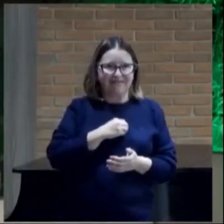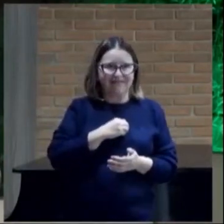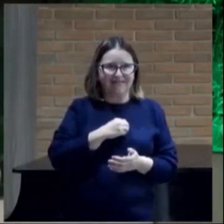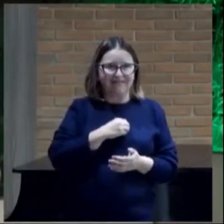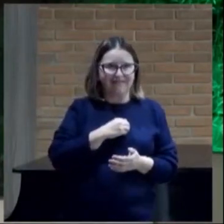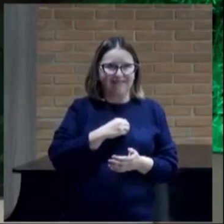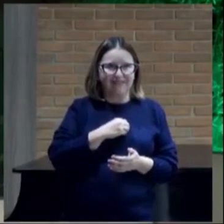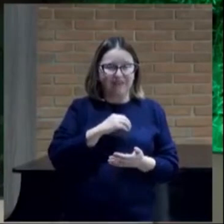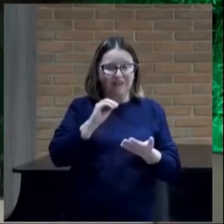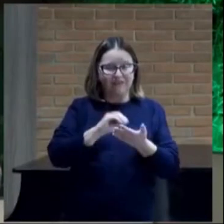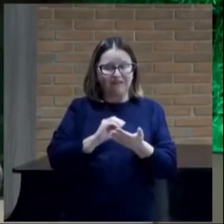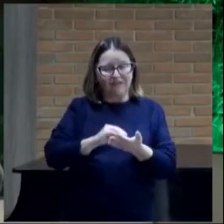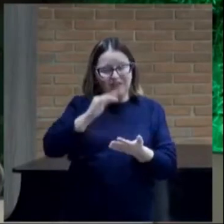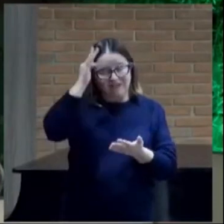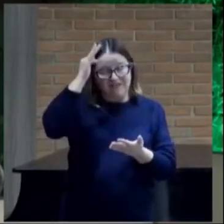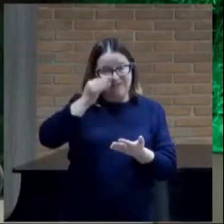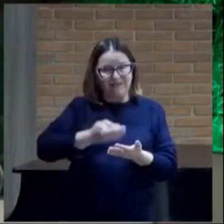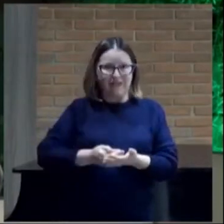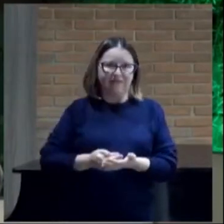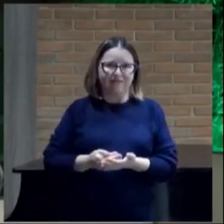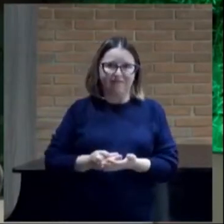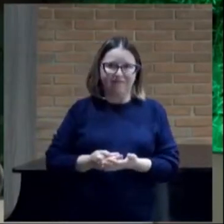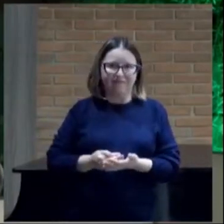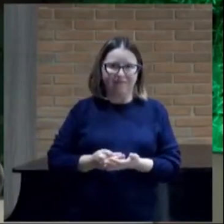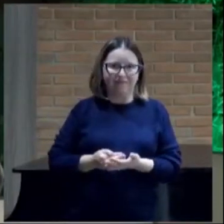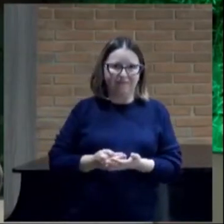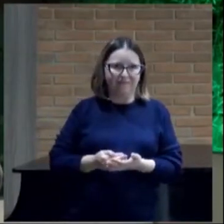o a foreigner credulidade contra jesus